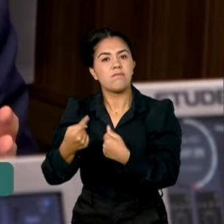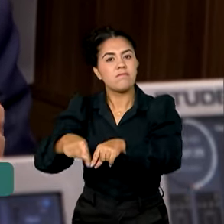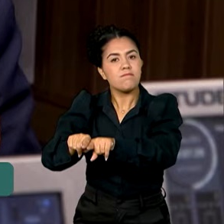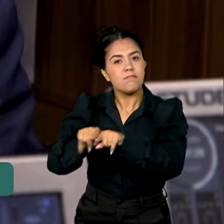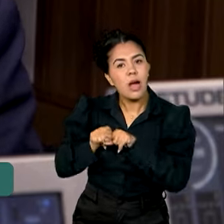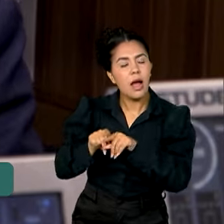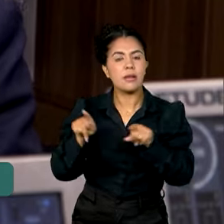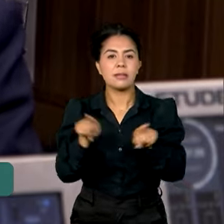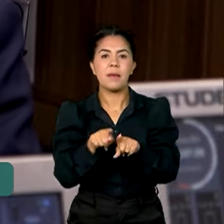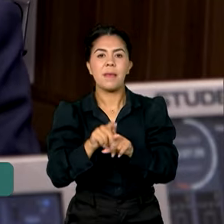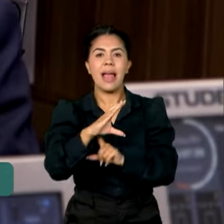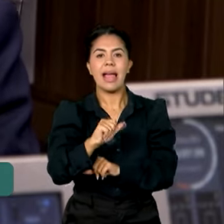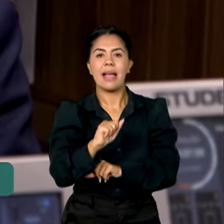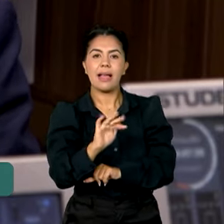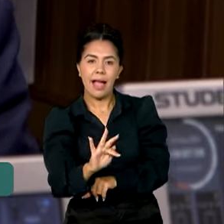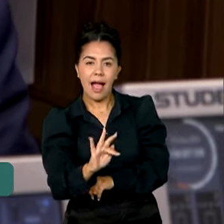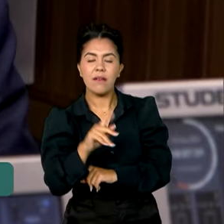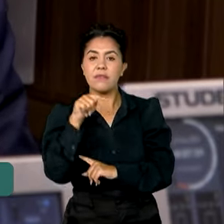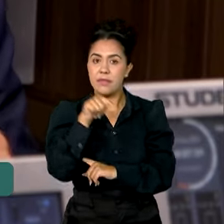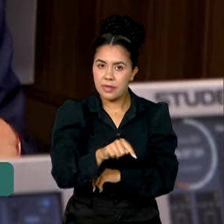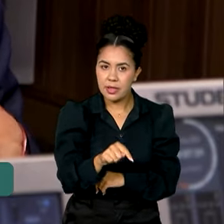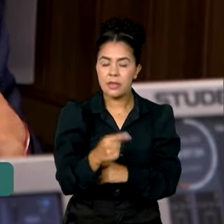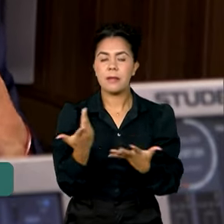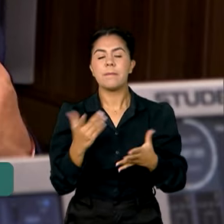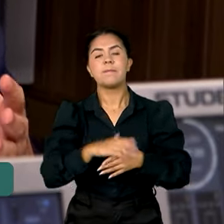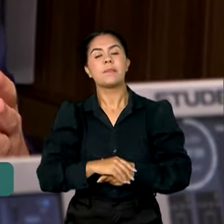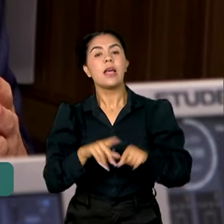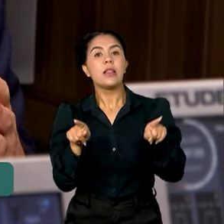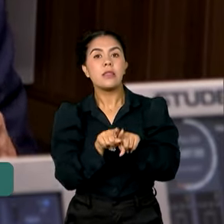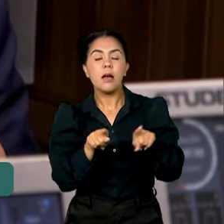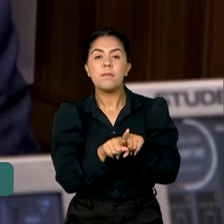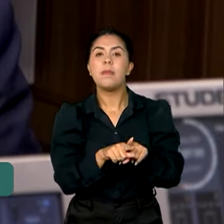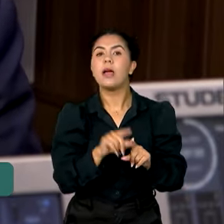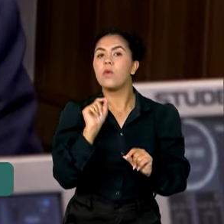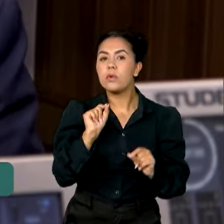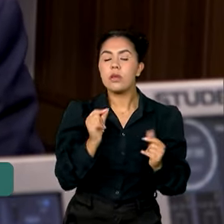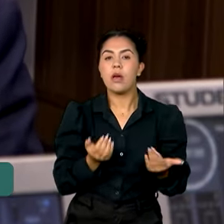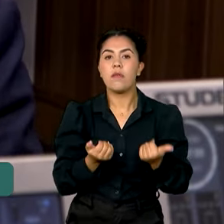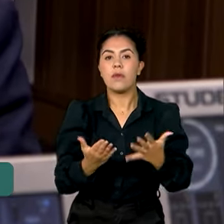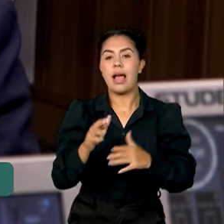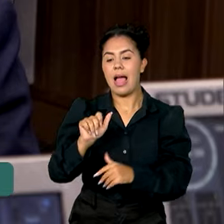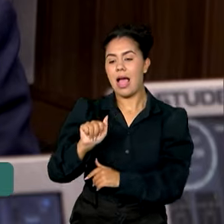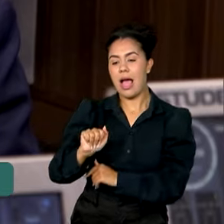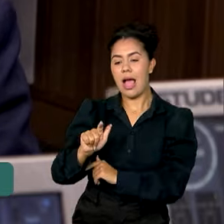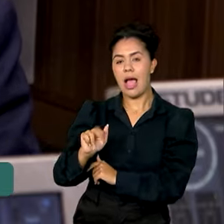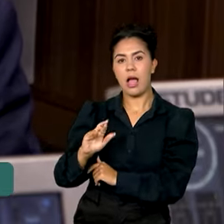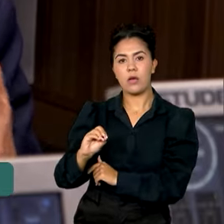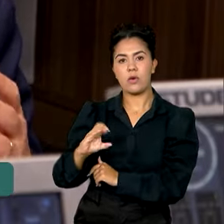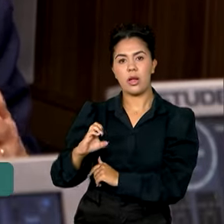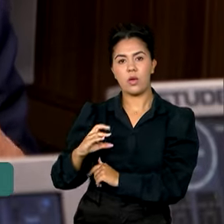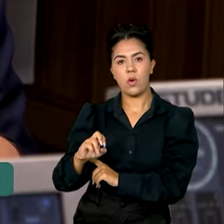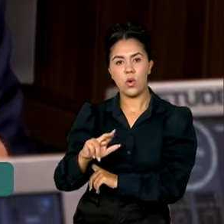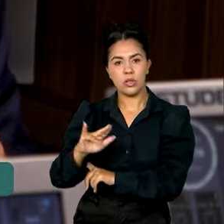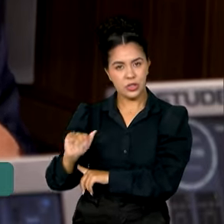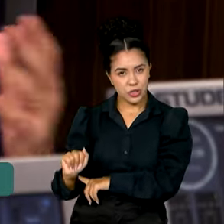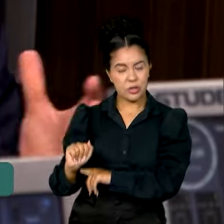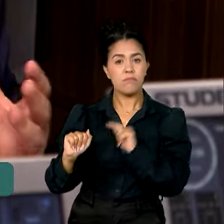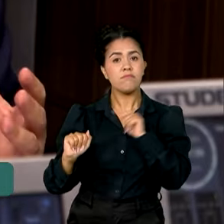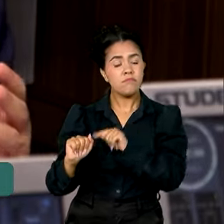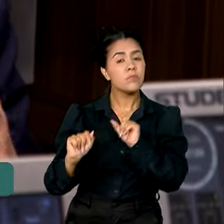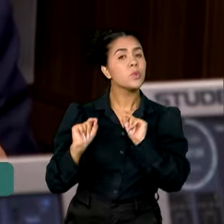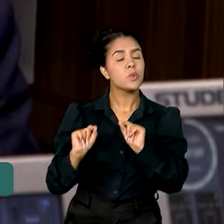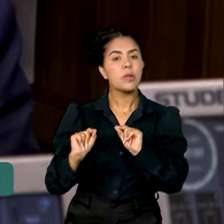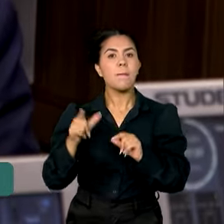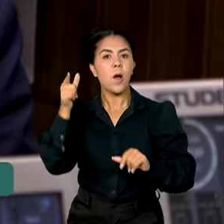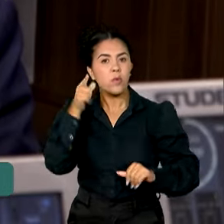CAF, que é a certidão de agricultor familiar, e ao mesmo tempo de agroecologia, para que ele possa fazer